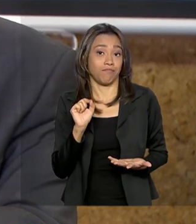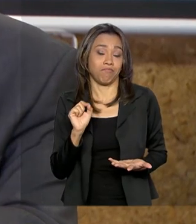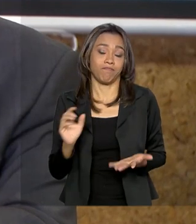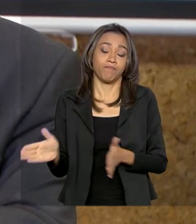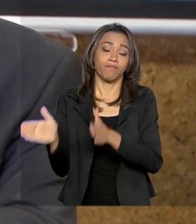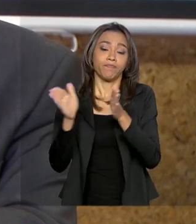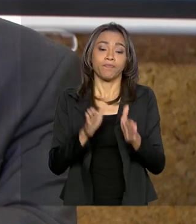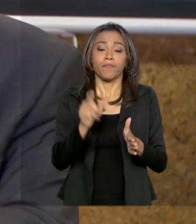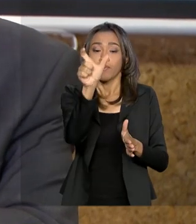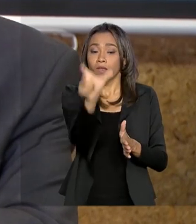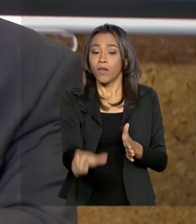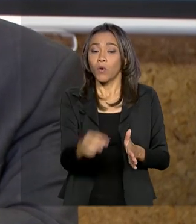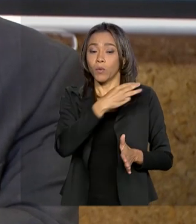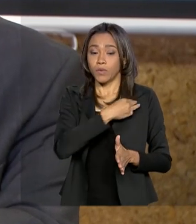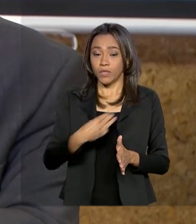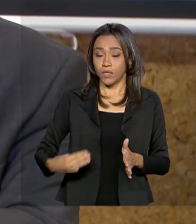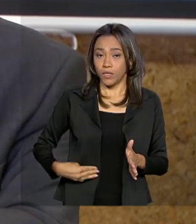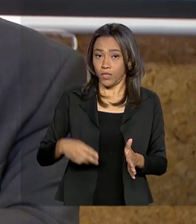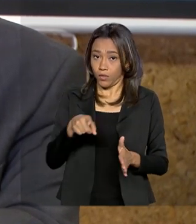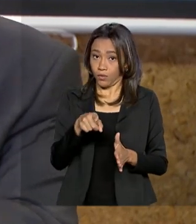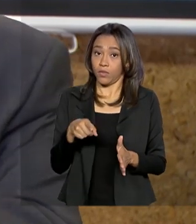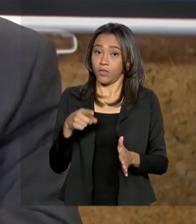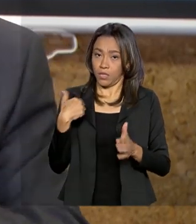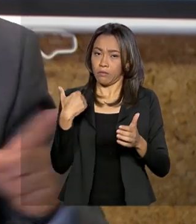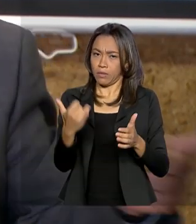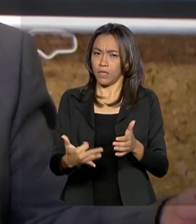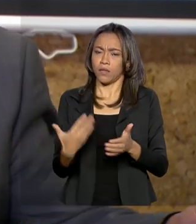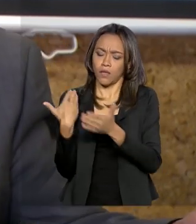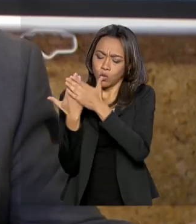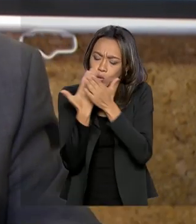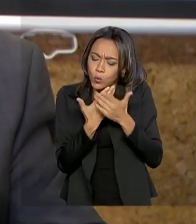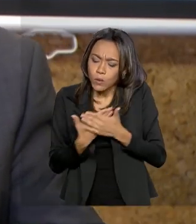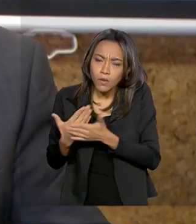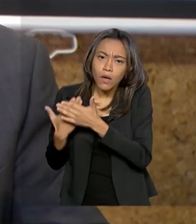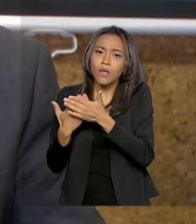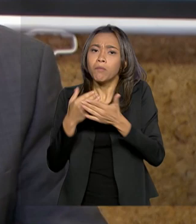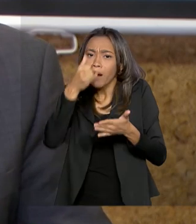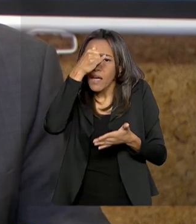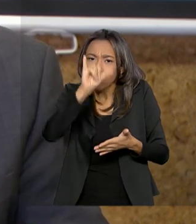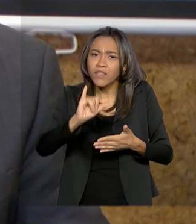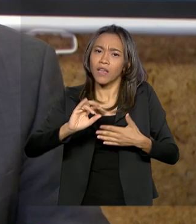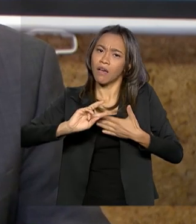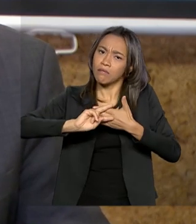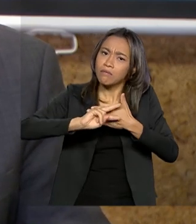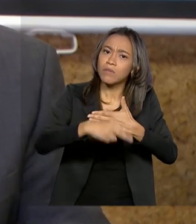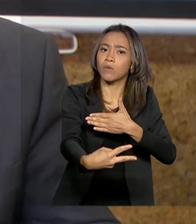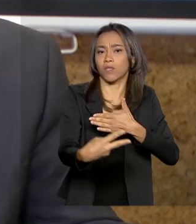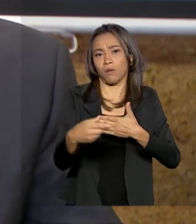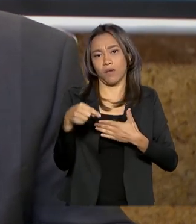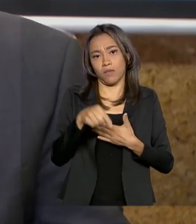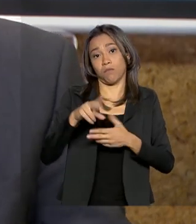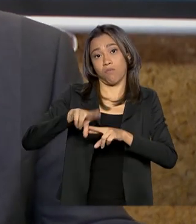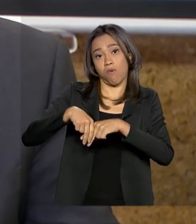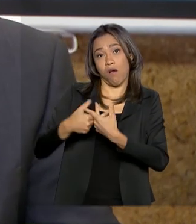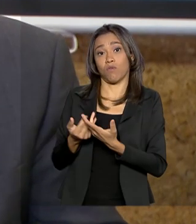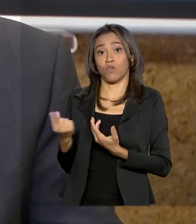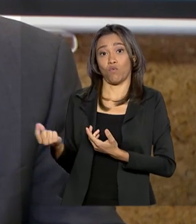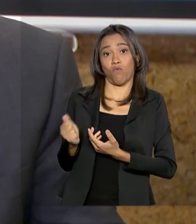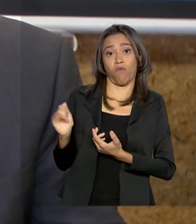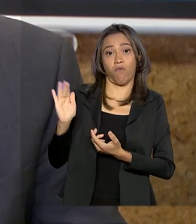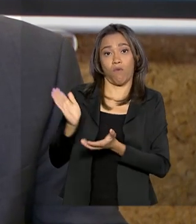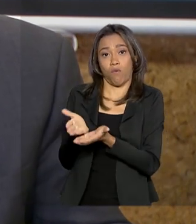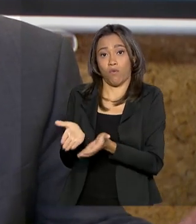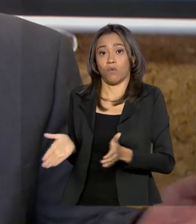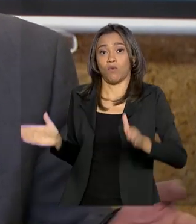o ministro de Minas e Energia, o governo está estudando medidas para diminuir o impacto de crises internacionais no preço dos combustíveis no